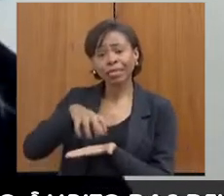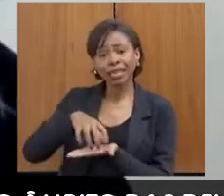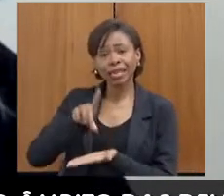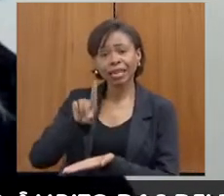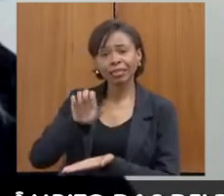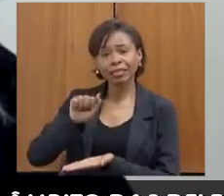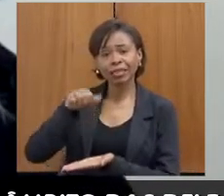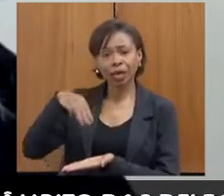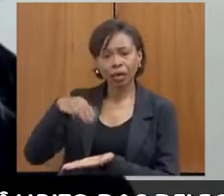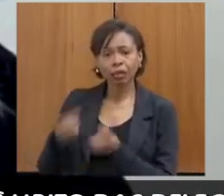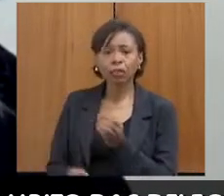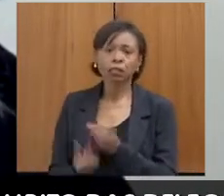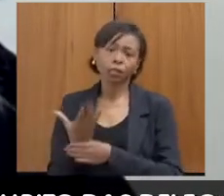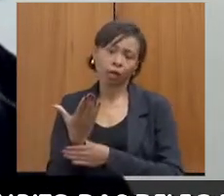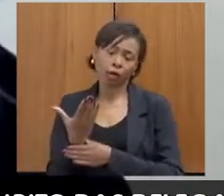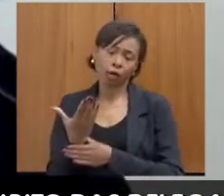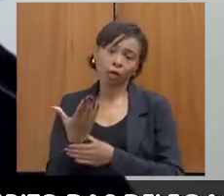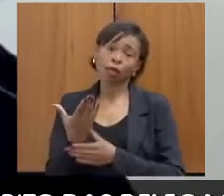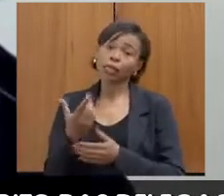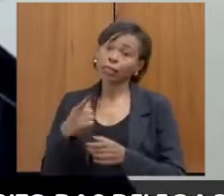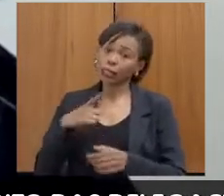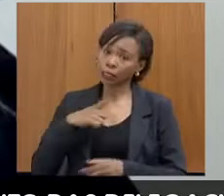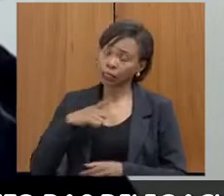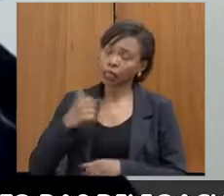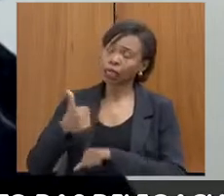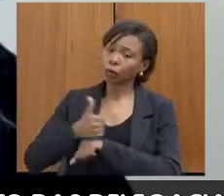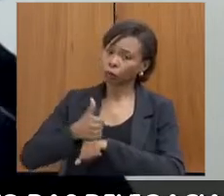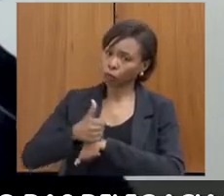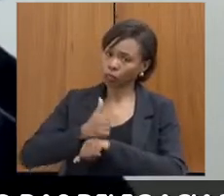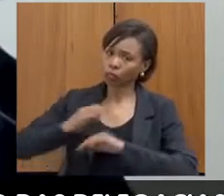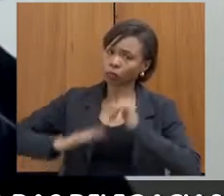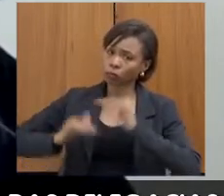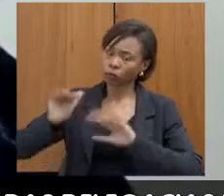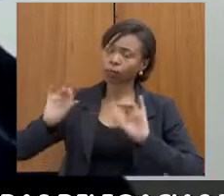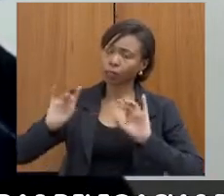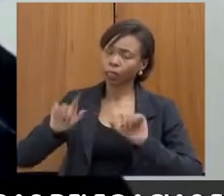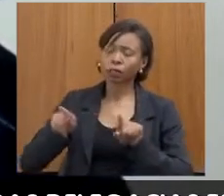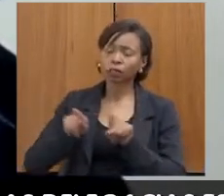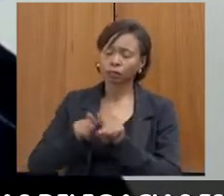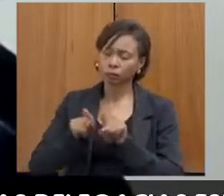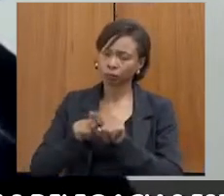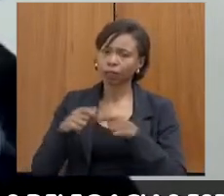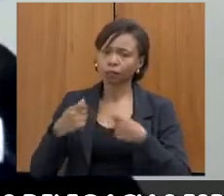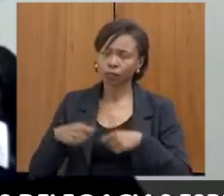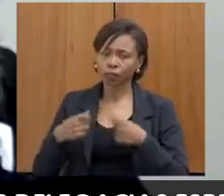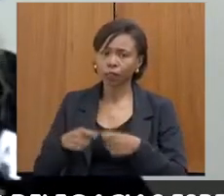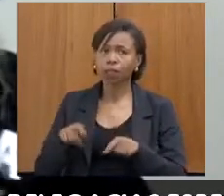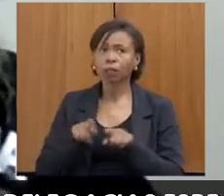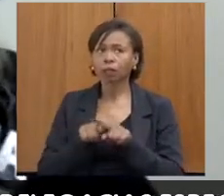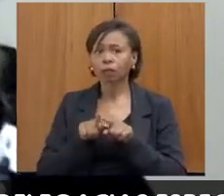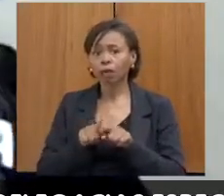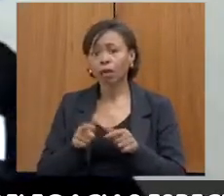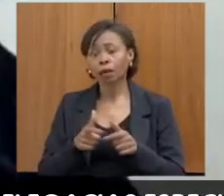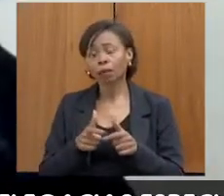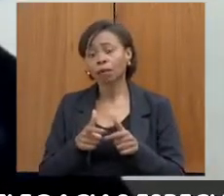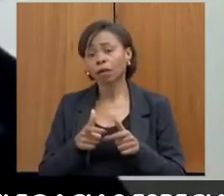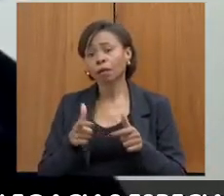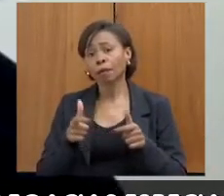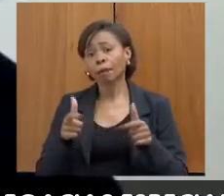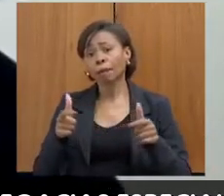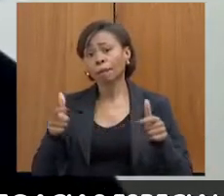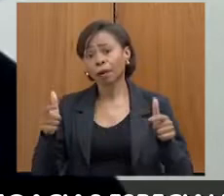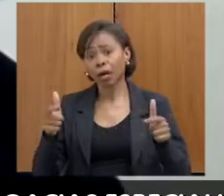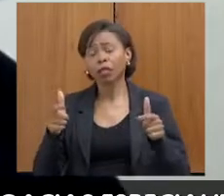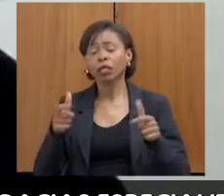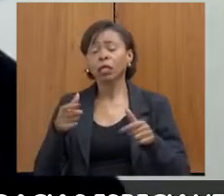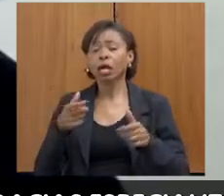profissionais especializados, para fazer oitiva, escuta especializada, um maior número de efetivo, uma sala